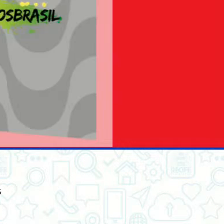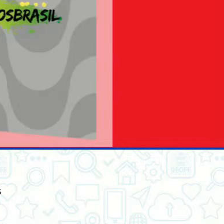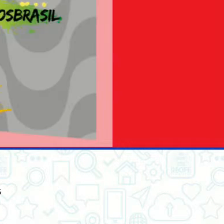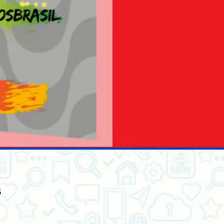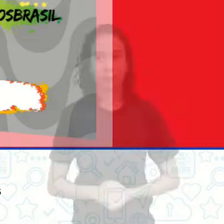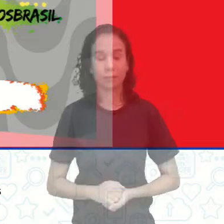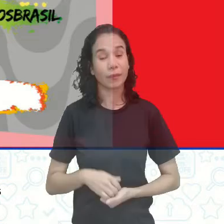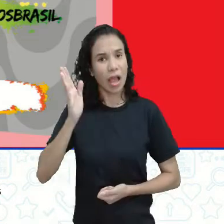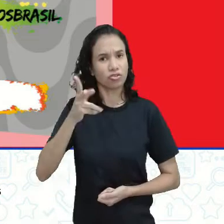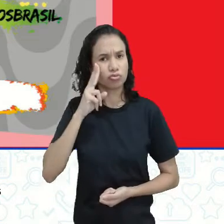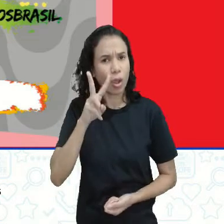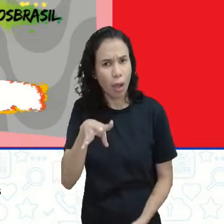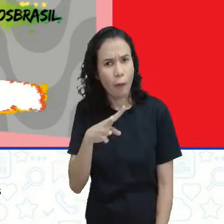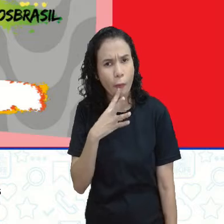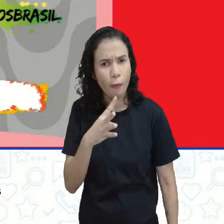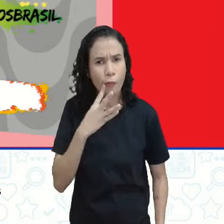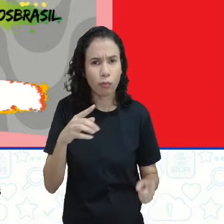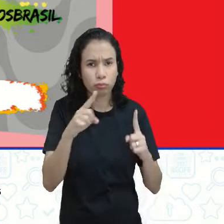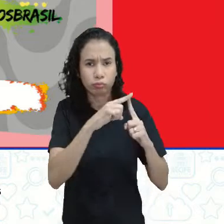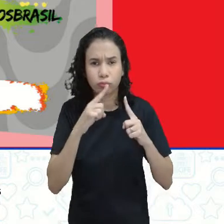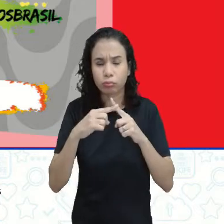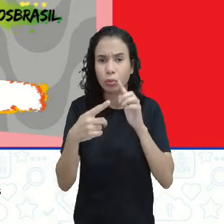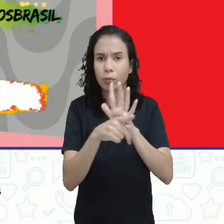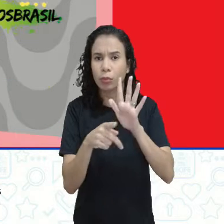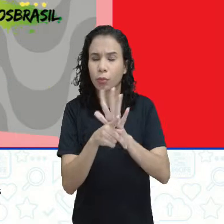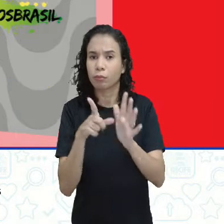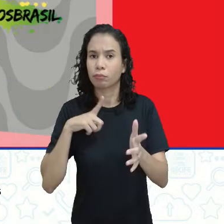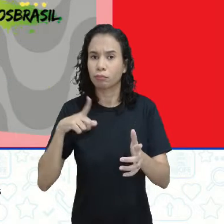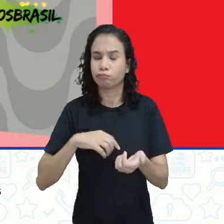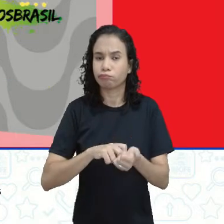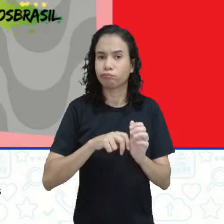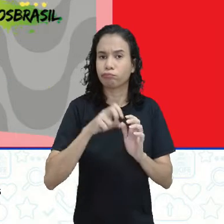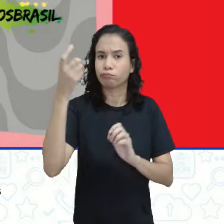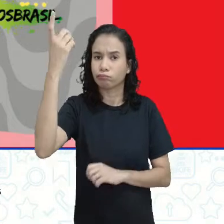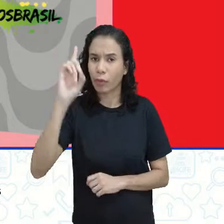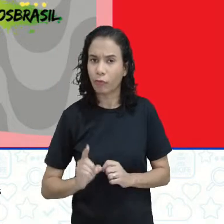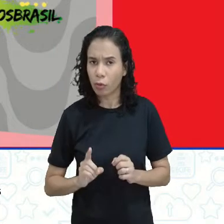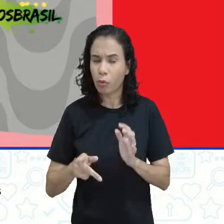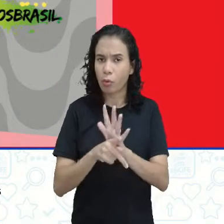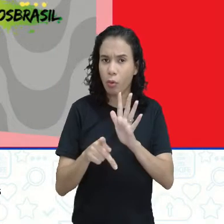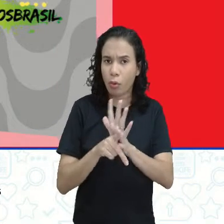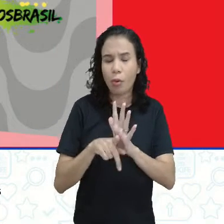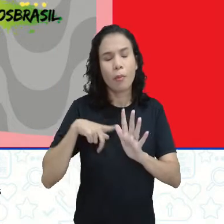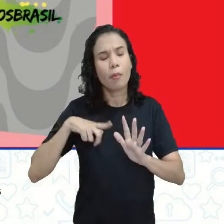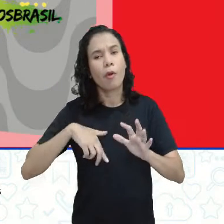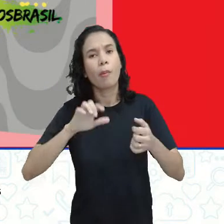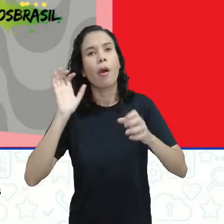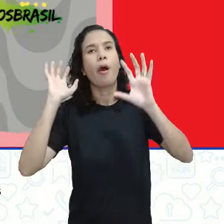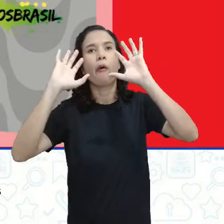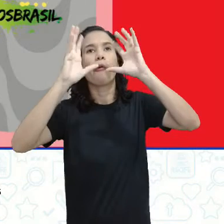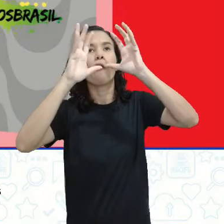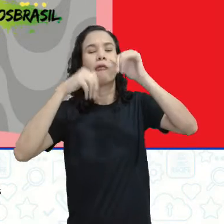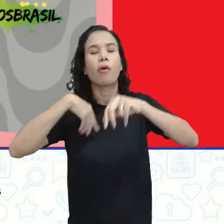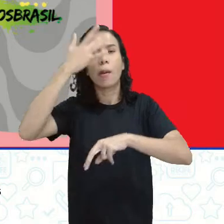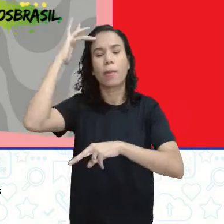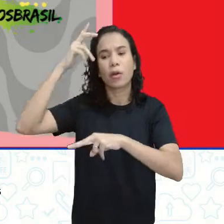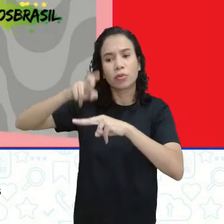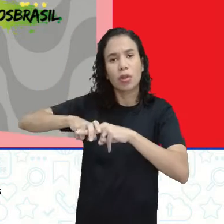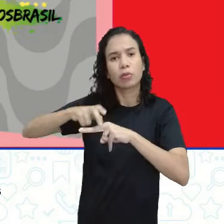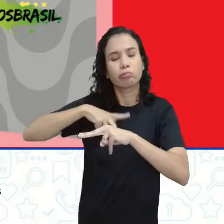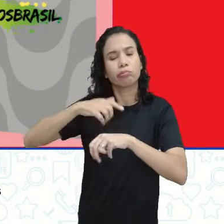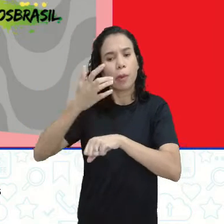Já ouviu falar na modalidade paralímpica vôlei sentado? Um esporte praticado por atletas